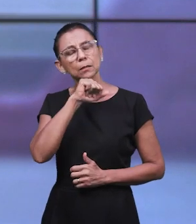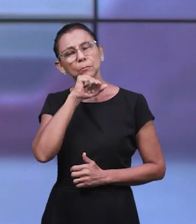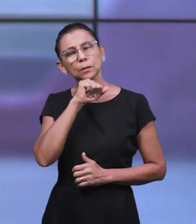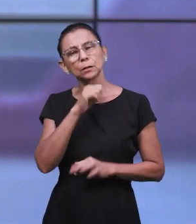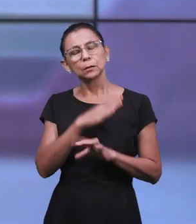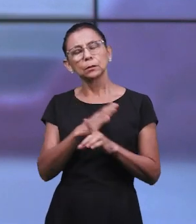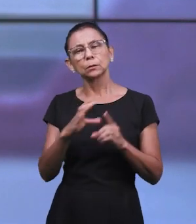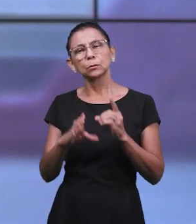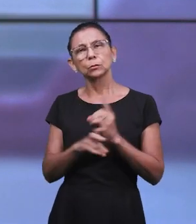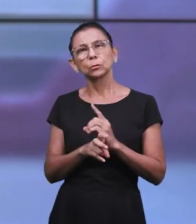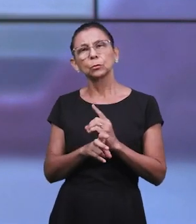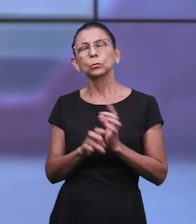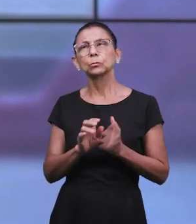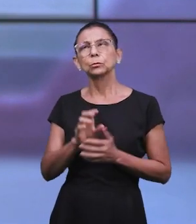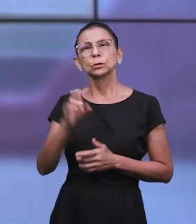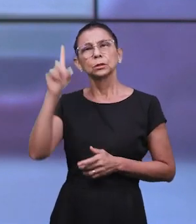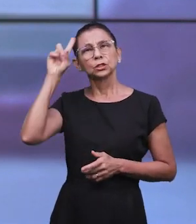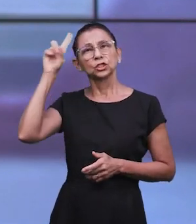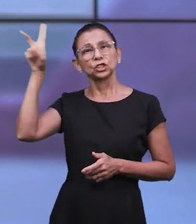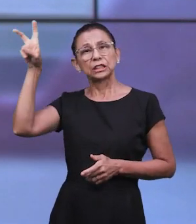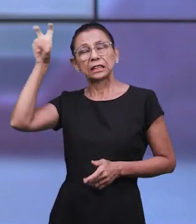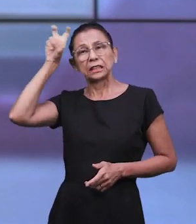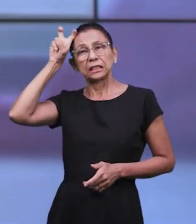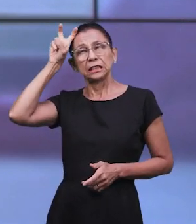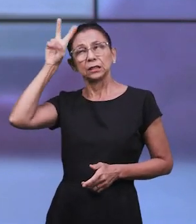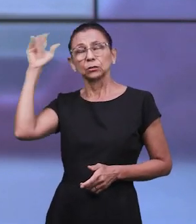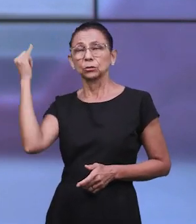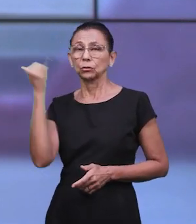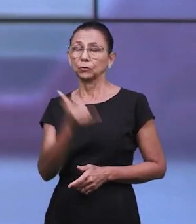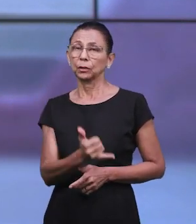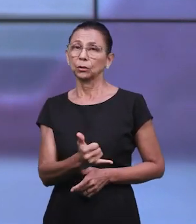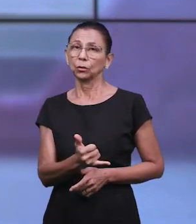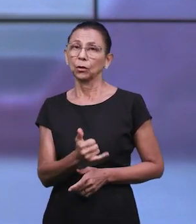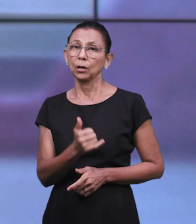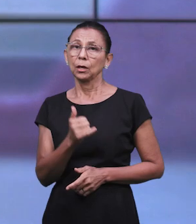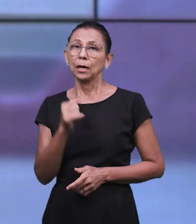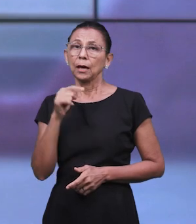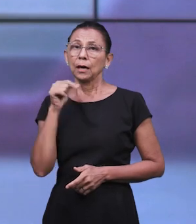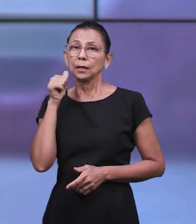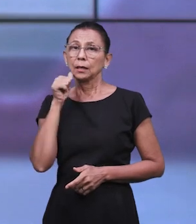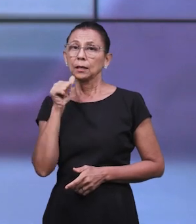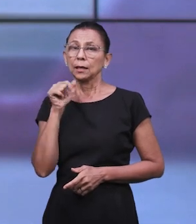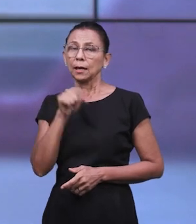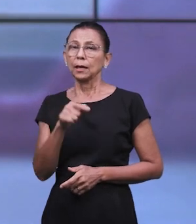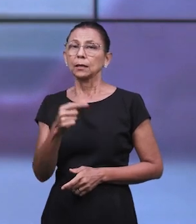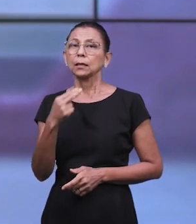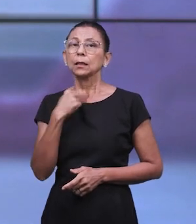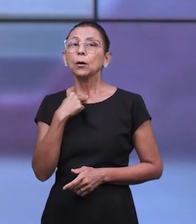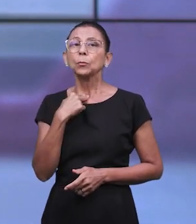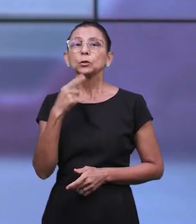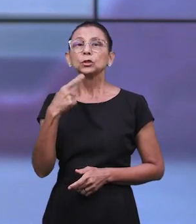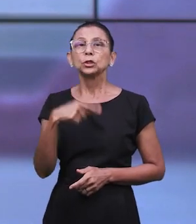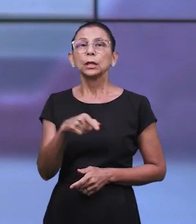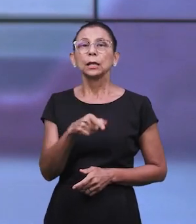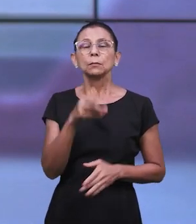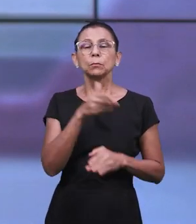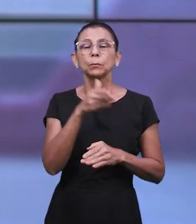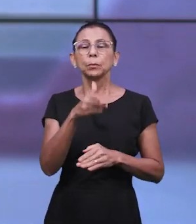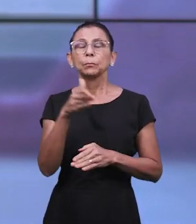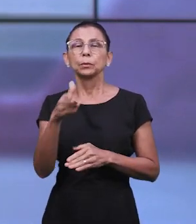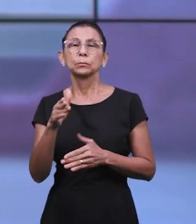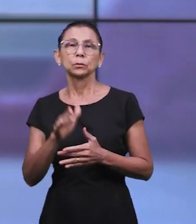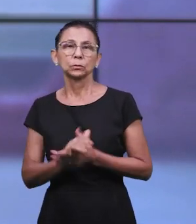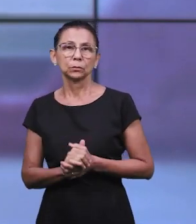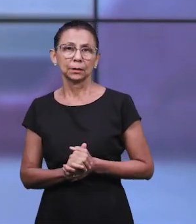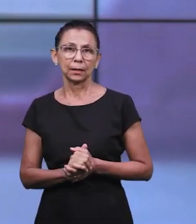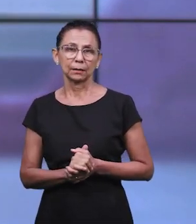e a família, o Senhor falou com esta irmã que ela não podia estar em todos os lugares, mas ele estava cuidando e protegendo o seu